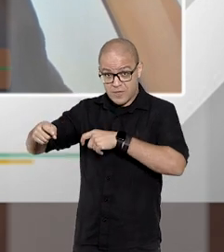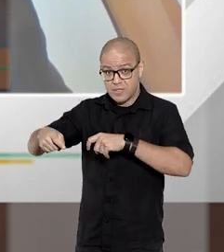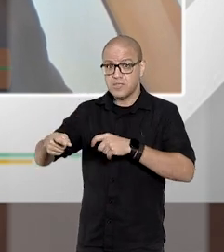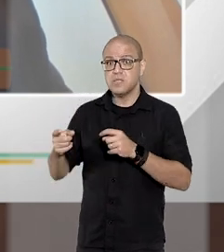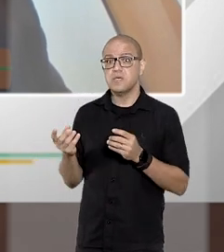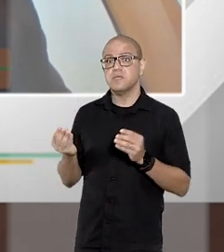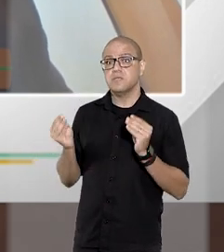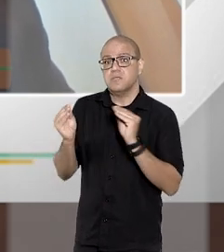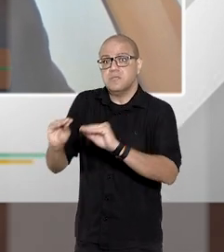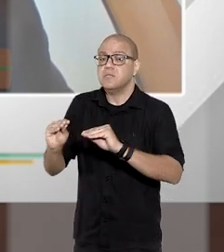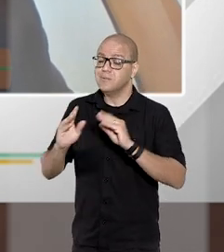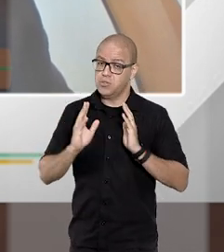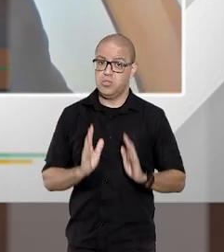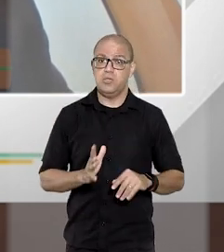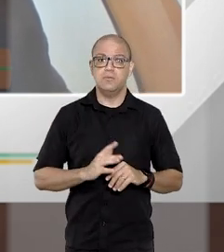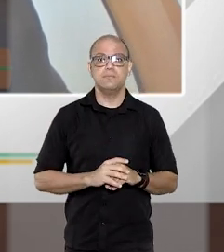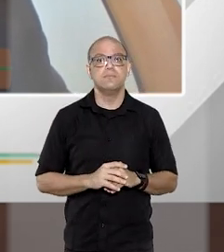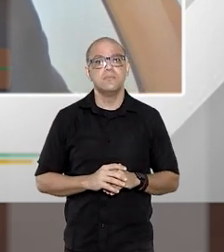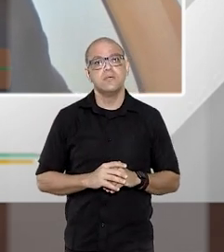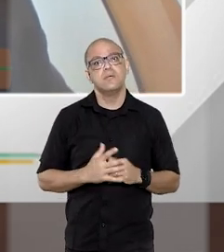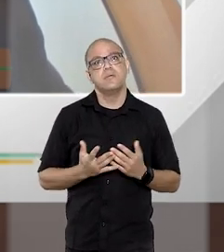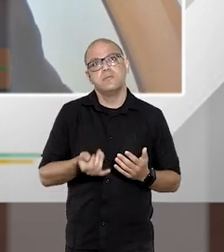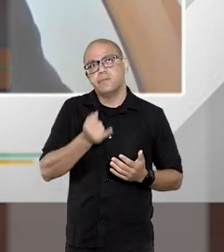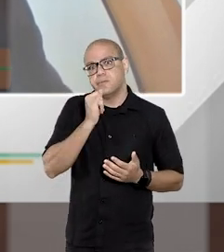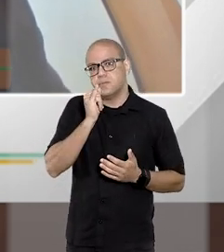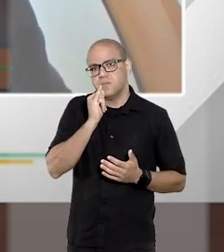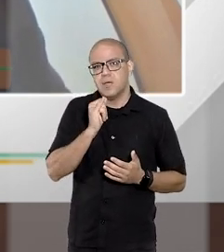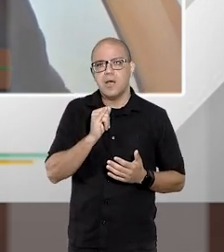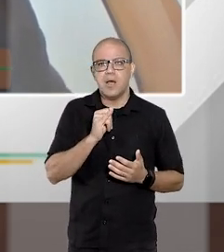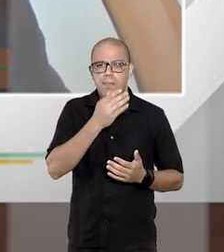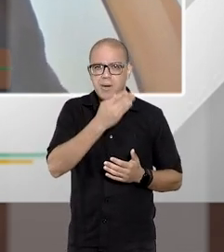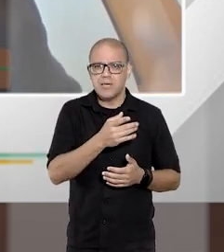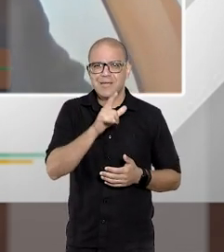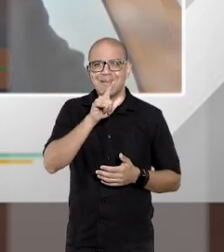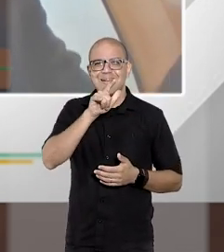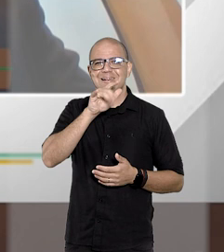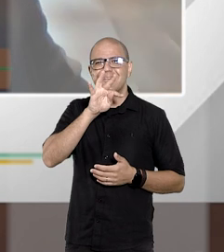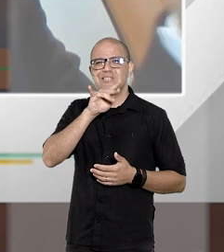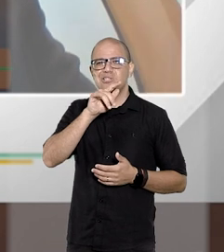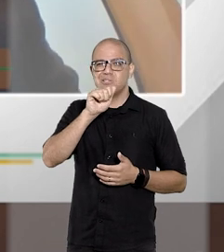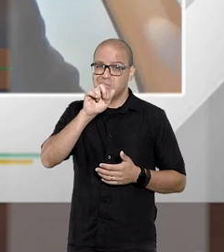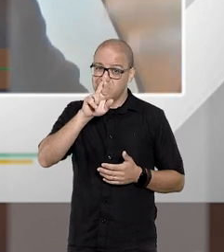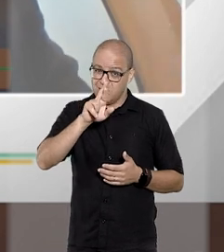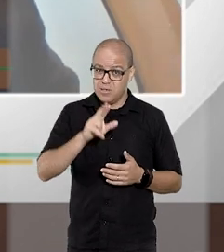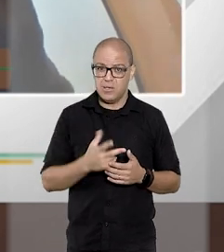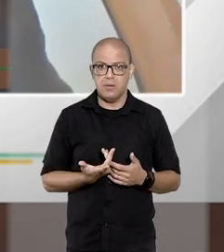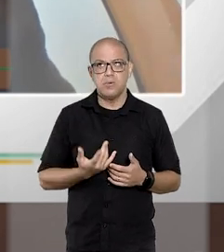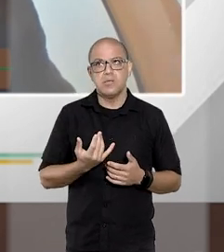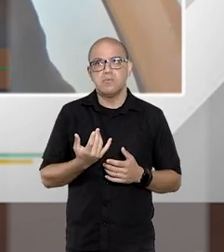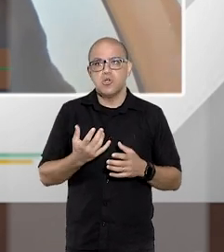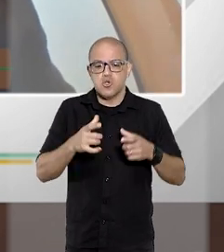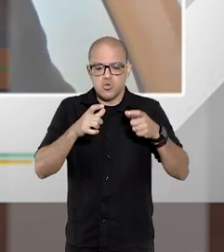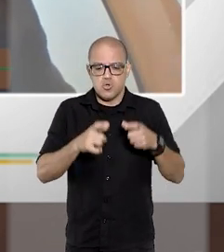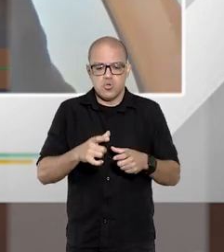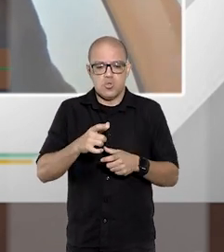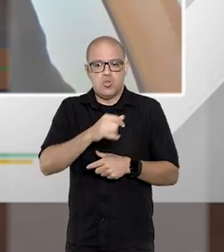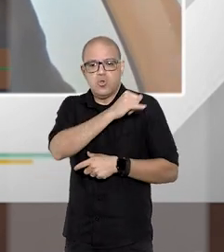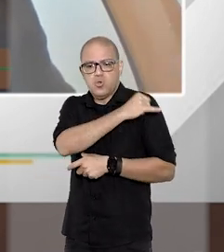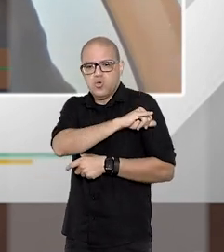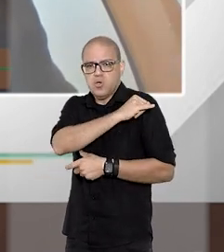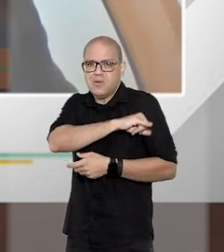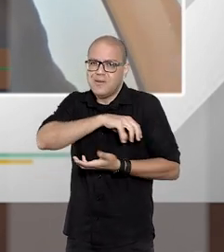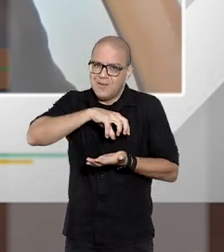Fazenda instalado então se por exemplo a parte quer litigar no caso vamos dar um exemplo com marca do Rio de Janeiro